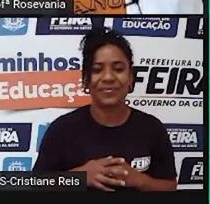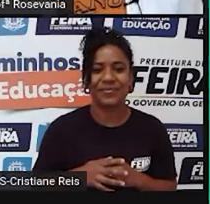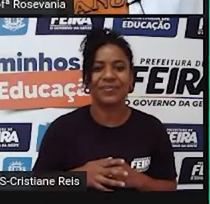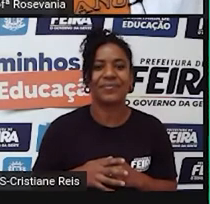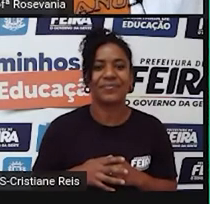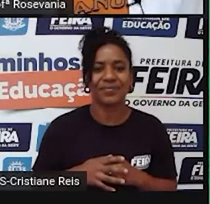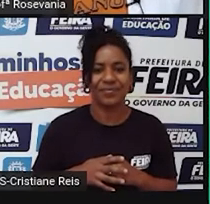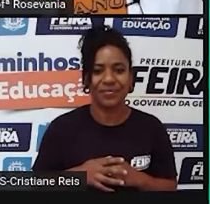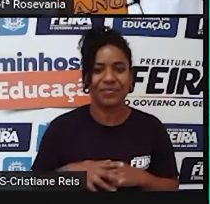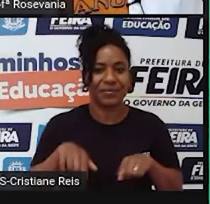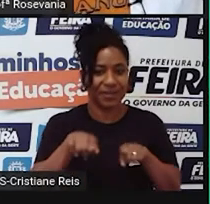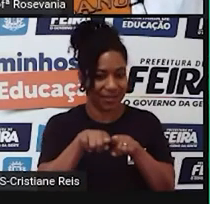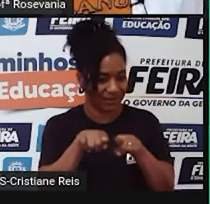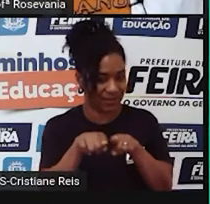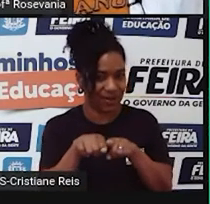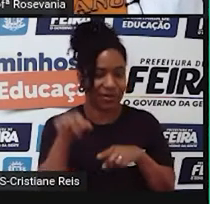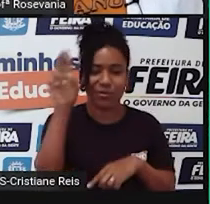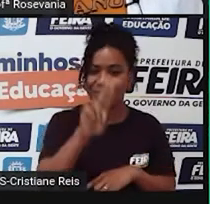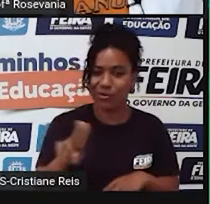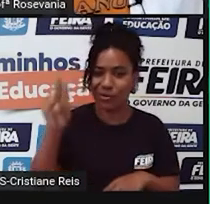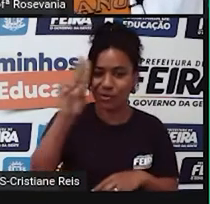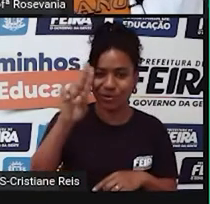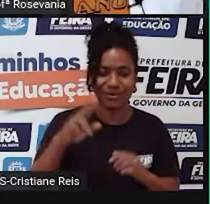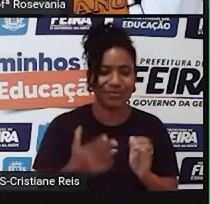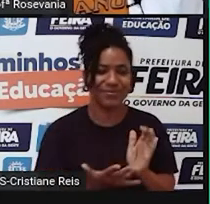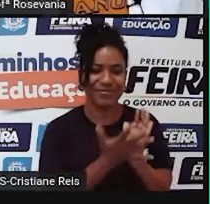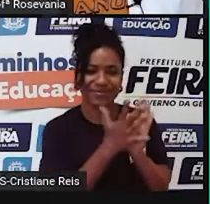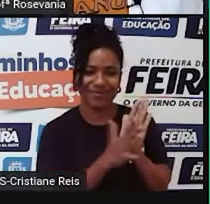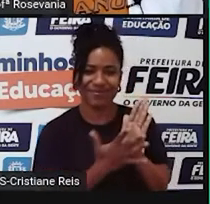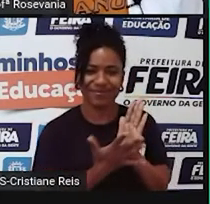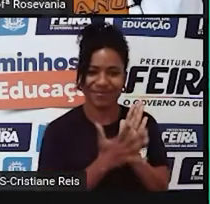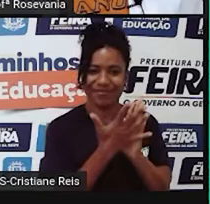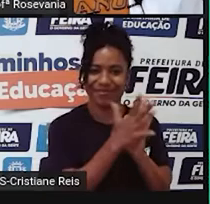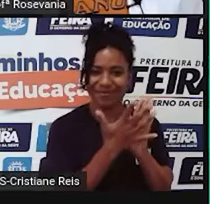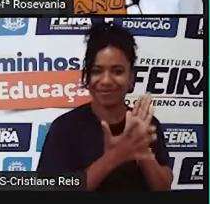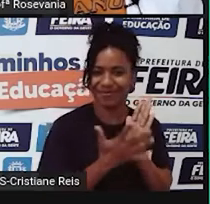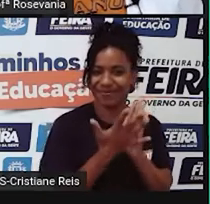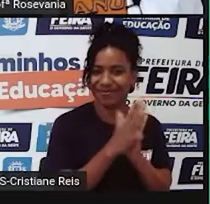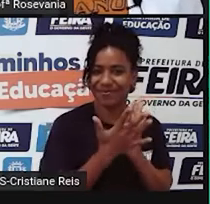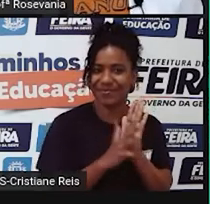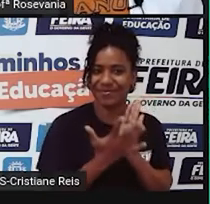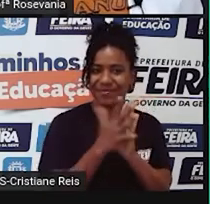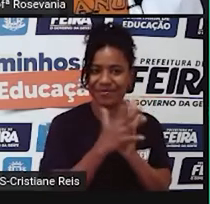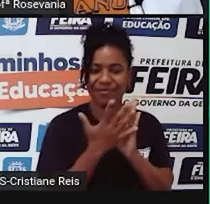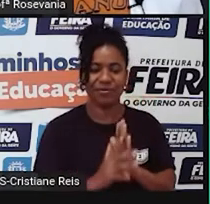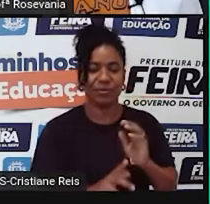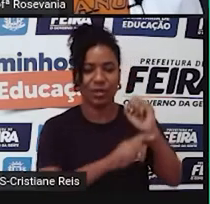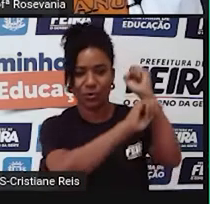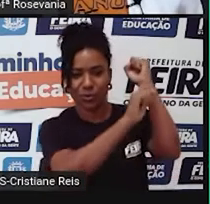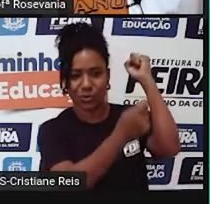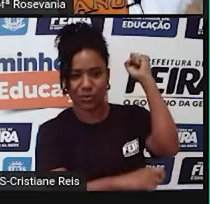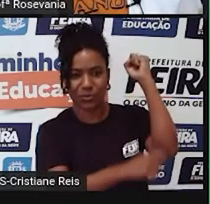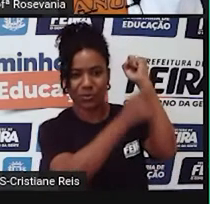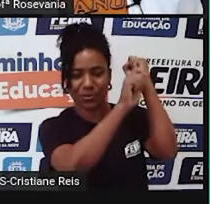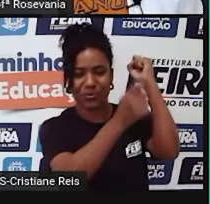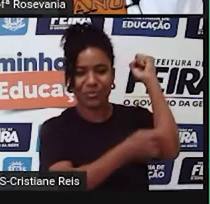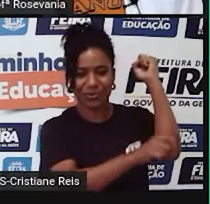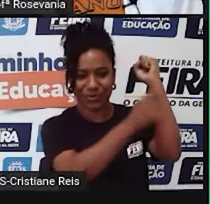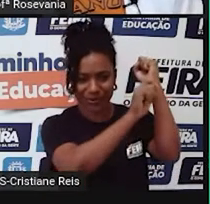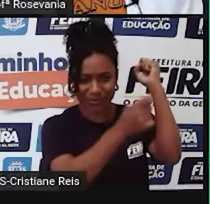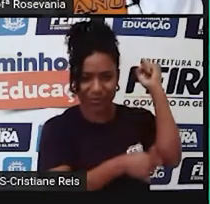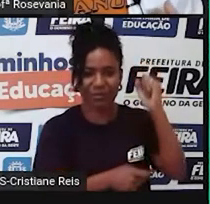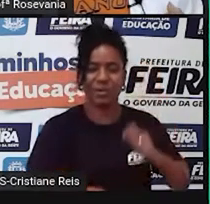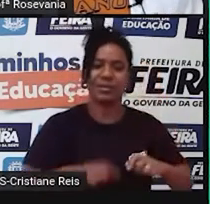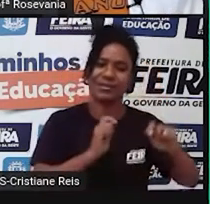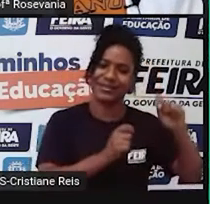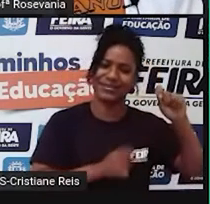instrumentos, né, como os pandeiros, né, como os chimbaus, né, o triângulo, essa